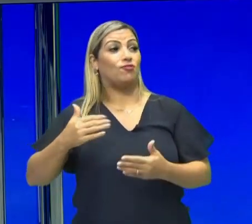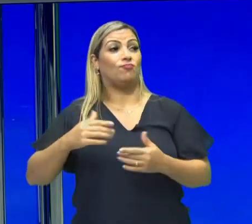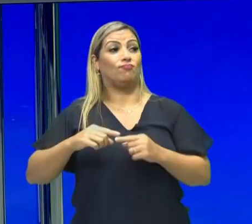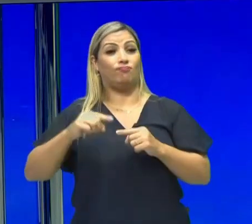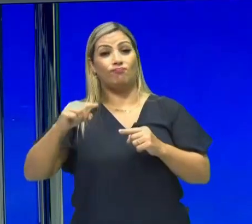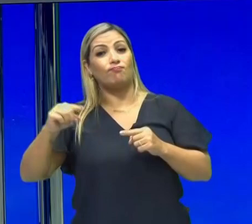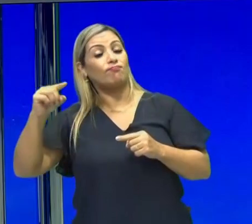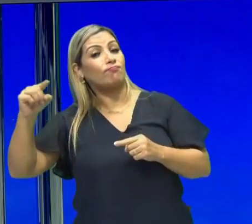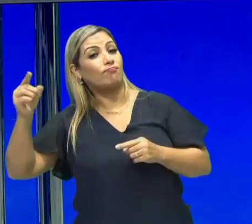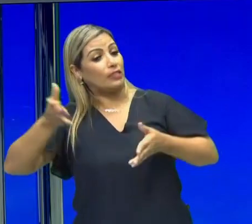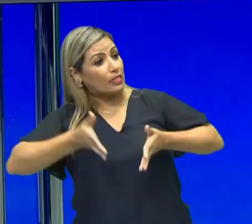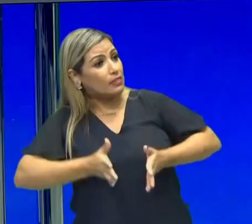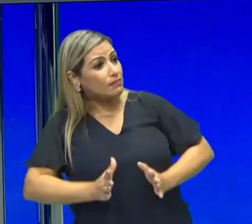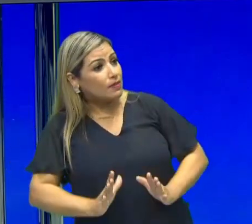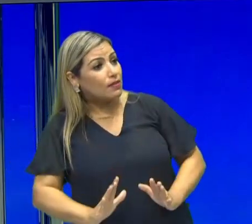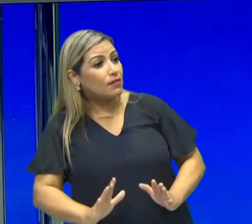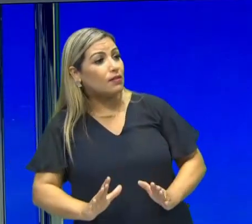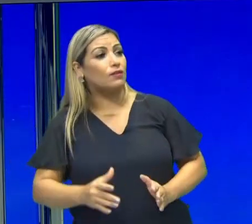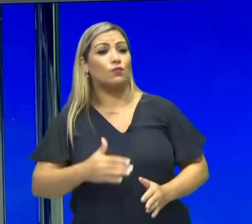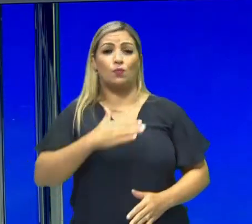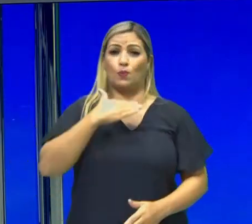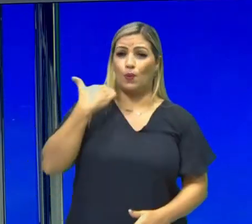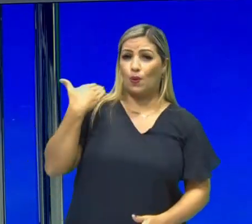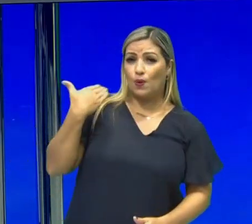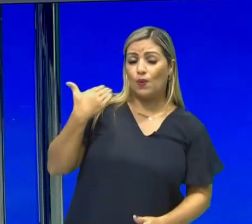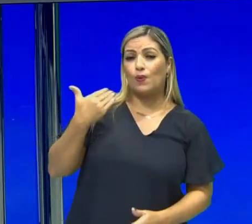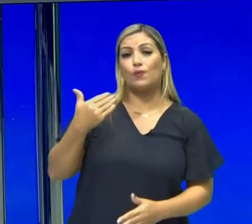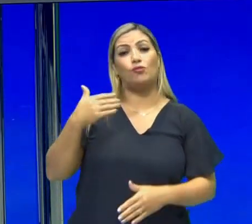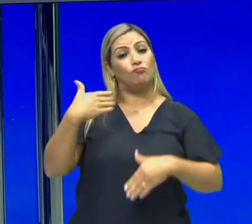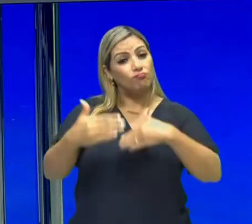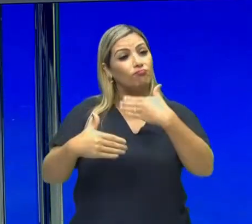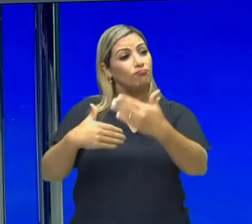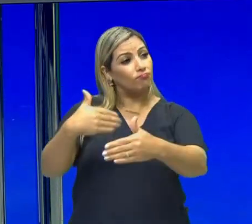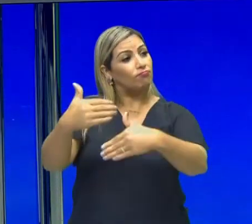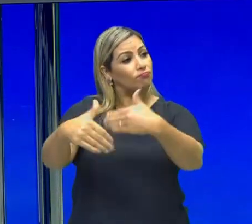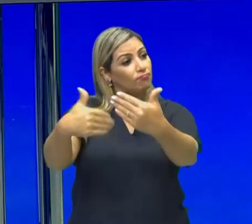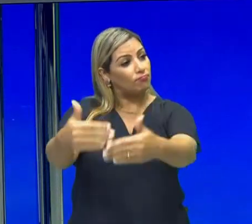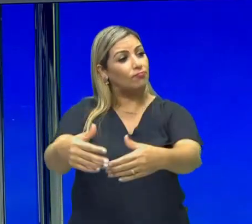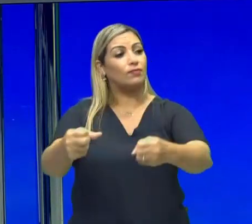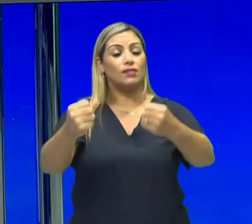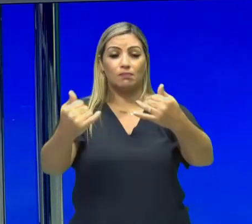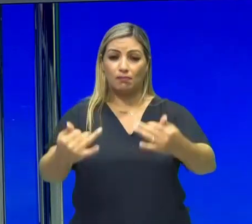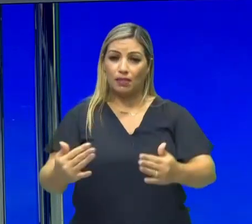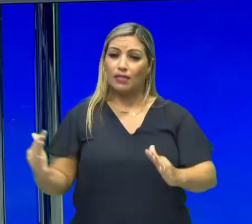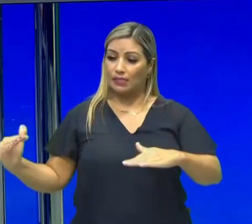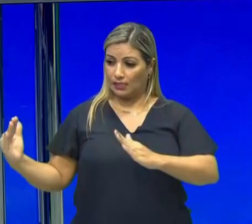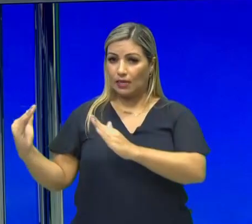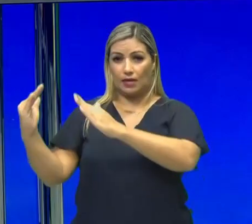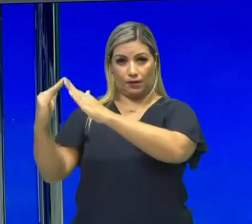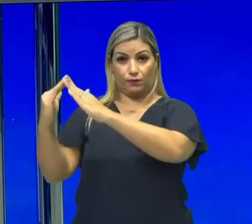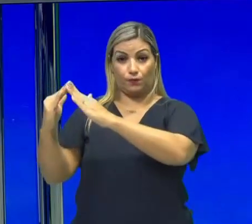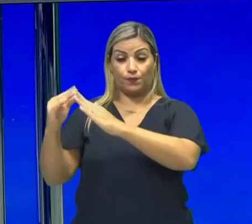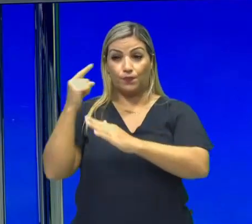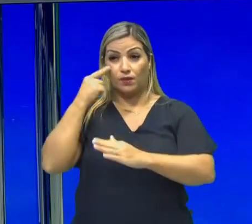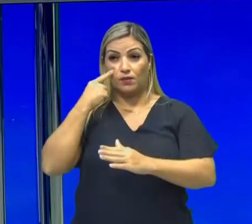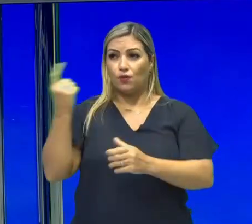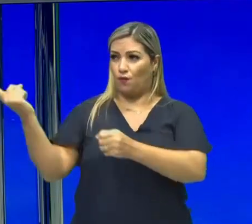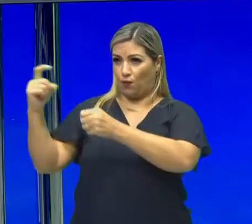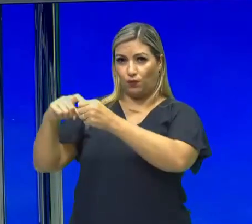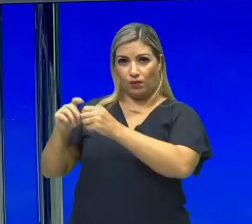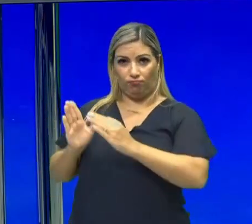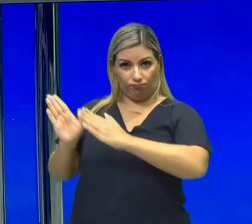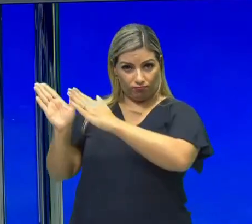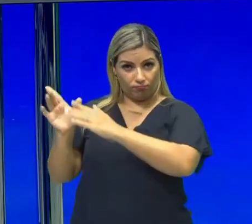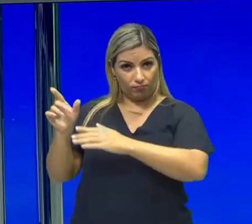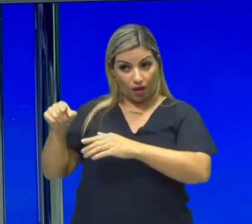nascimento, mortandade e assim sucessivamente. Esse gráfico trabalha com isso. Se eu olhar para o gráfico, se eu voltar aqui para o